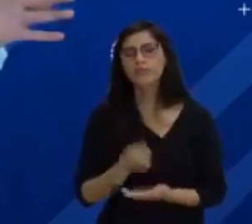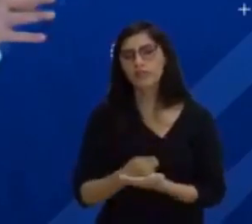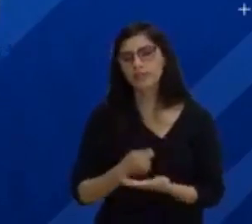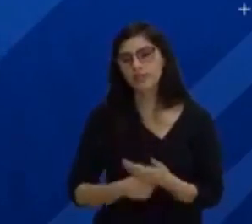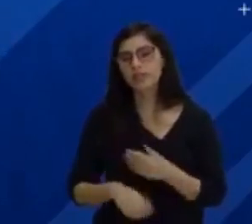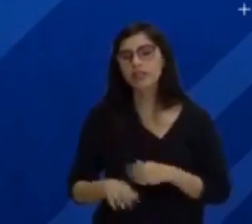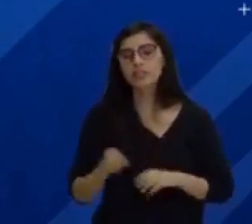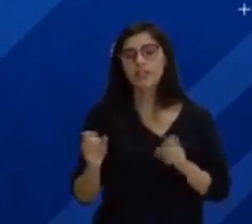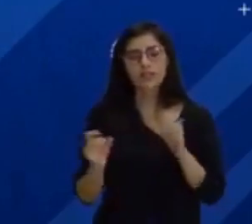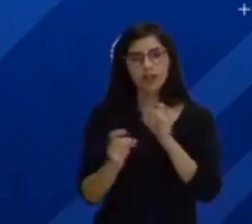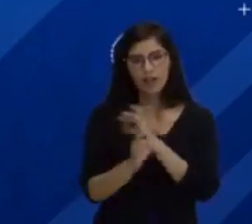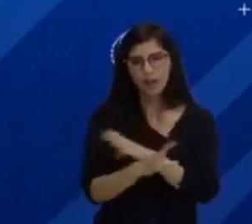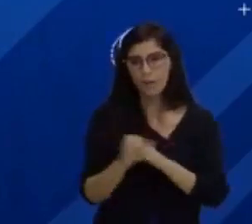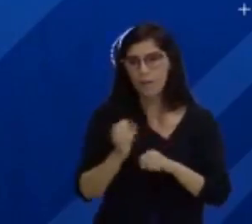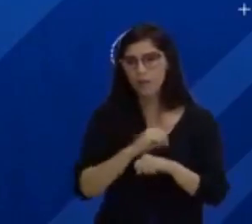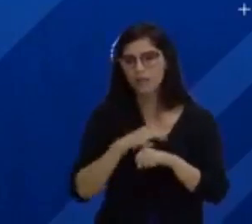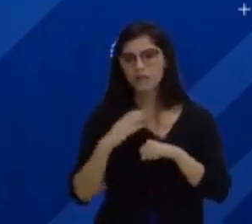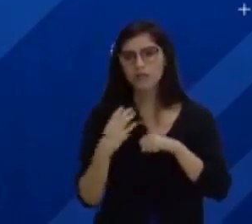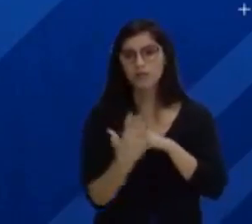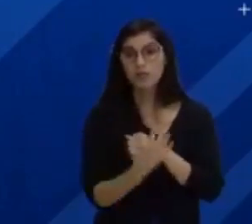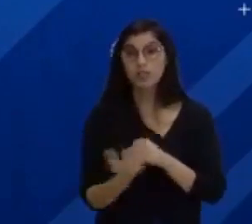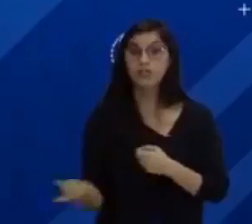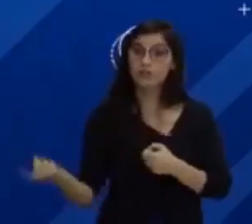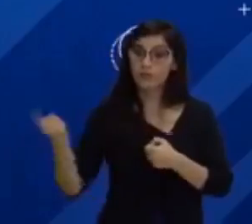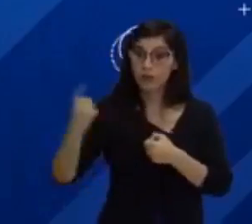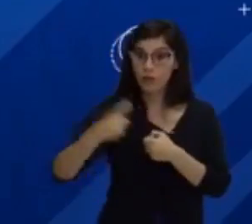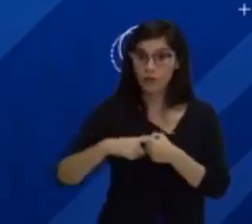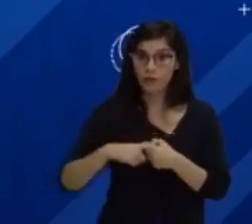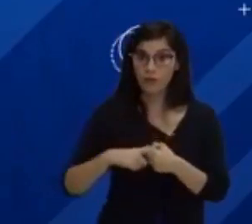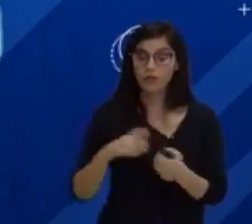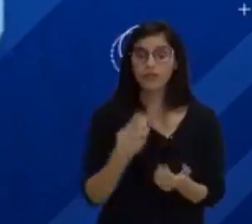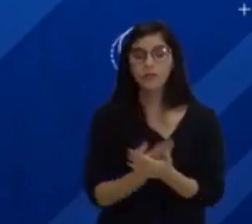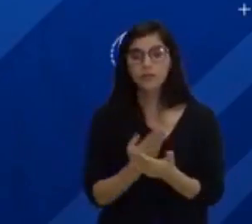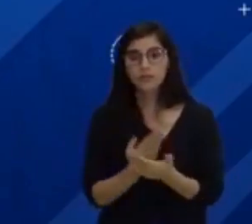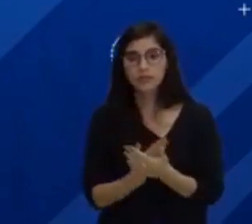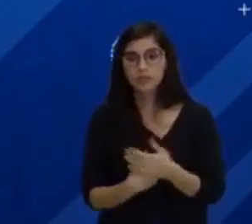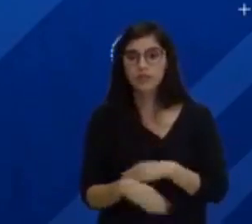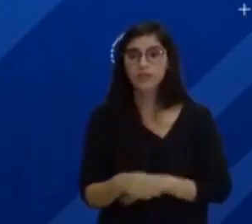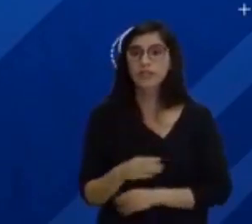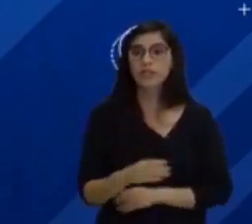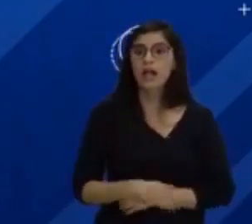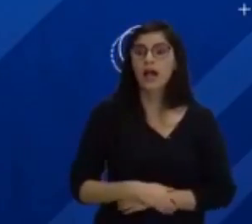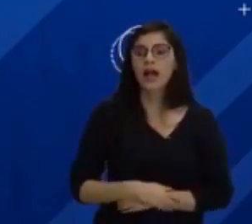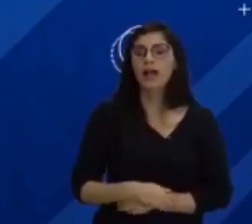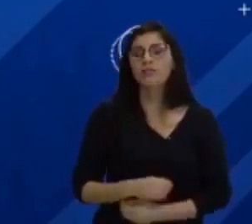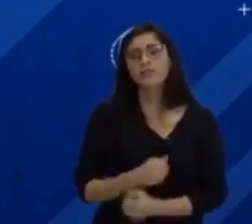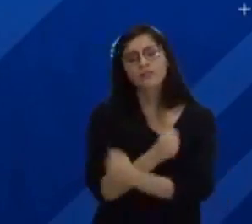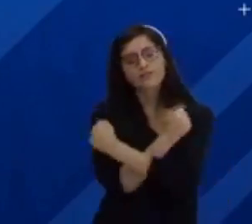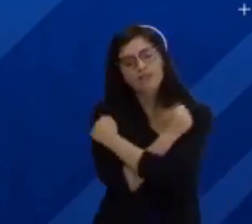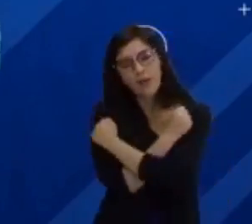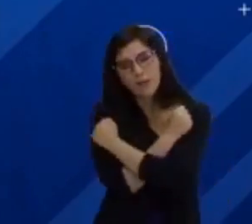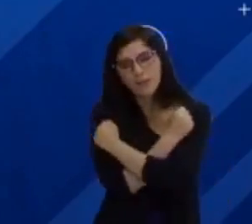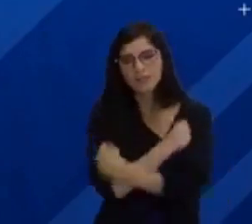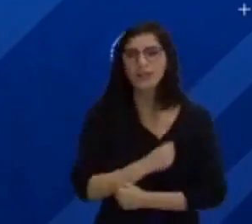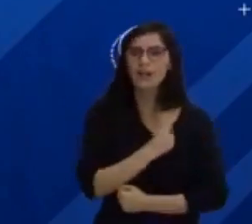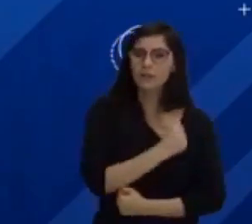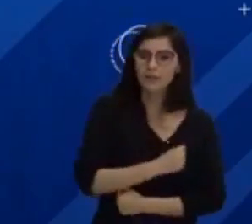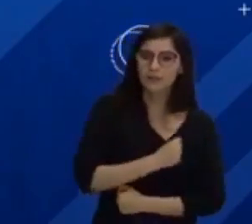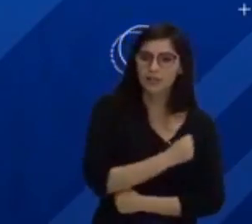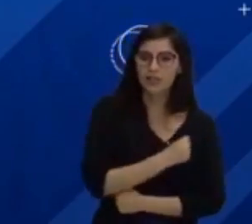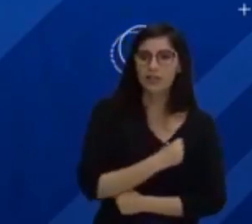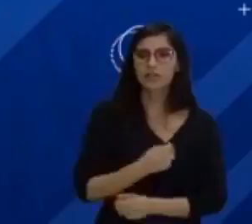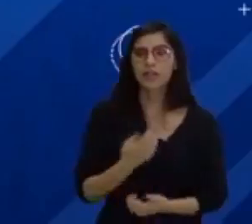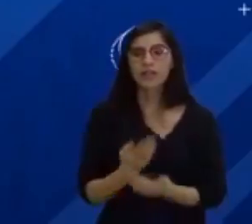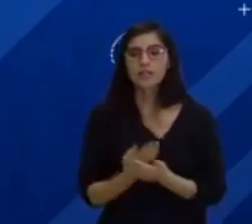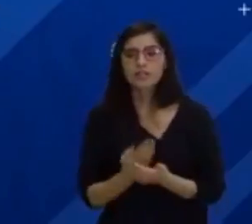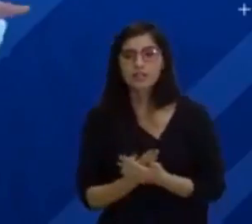já vai passar. E a gente vai voltar às nossas atividades normais. Você vai matar a saudade dos seus colegas, das suas aulas em